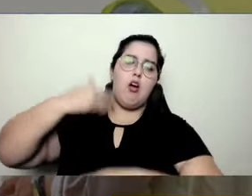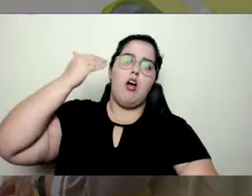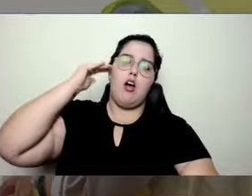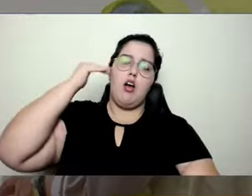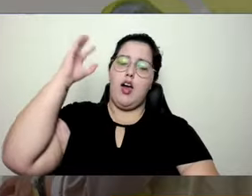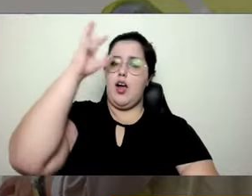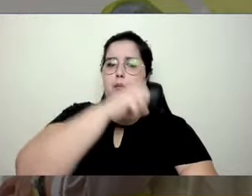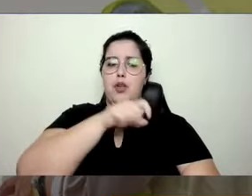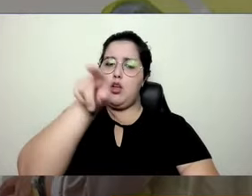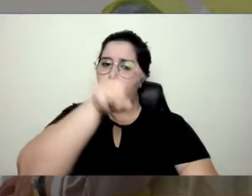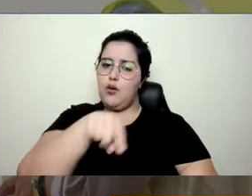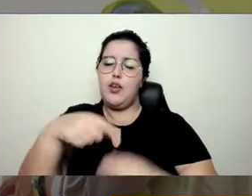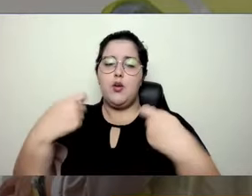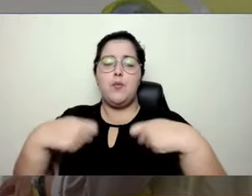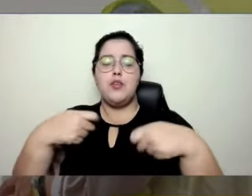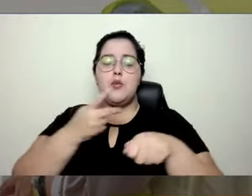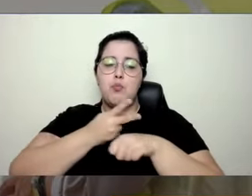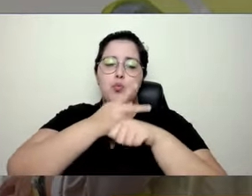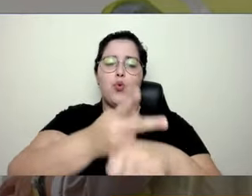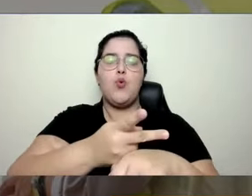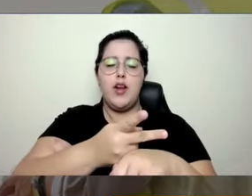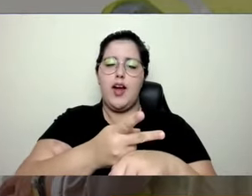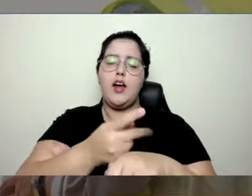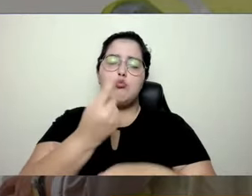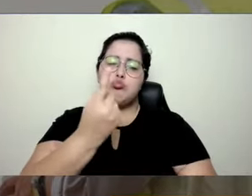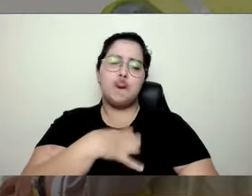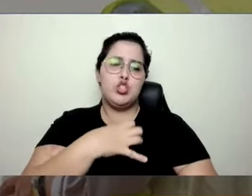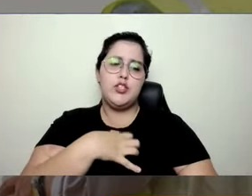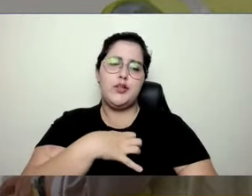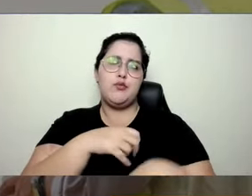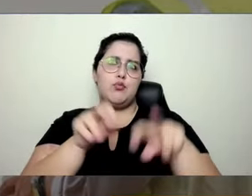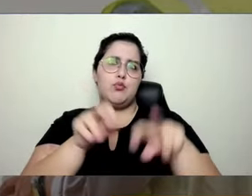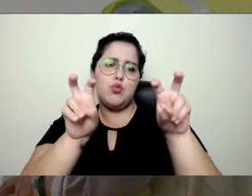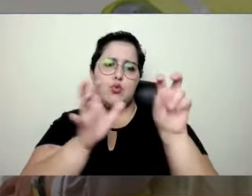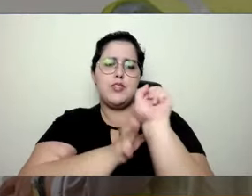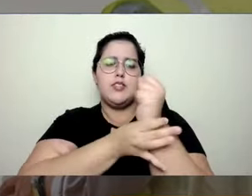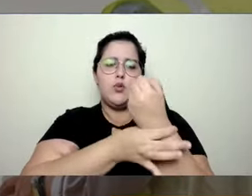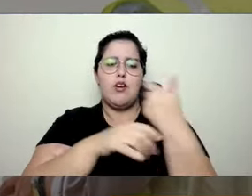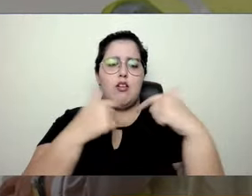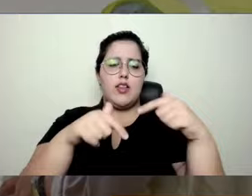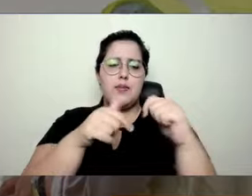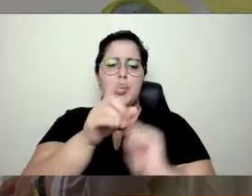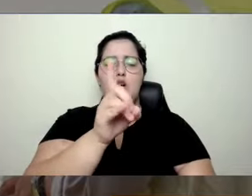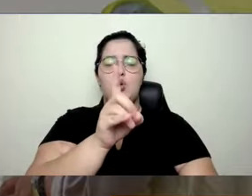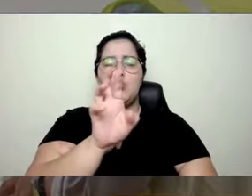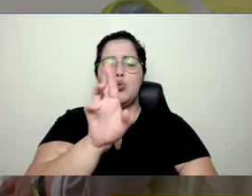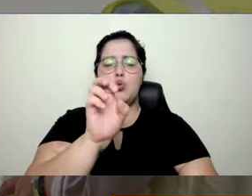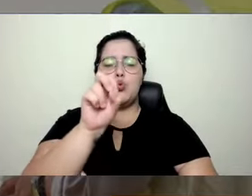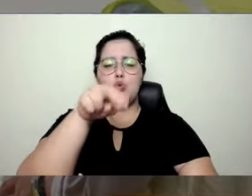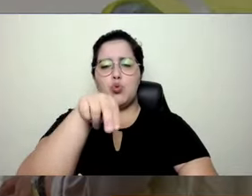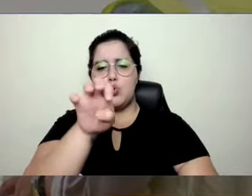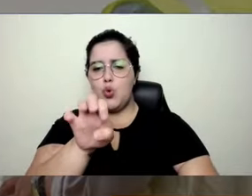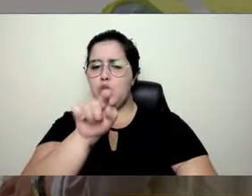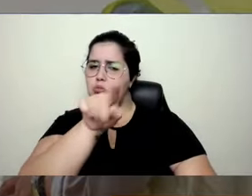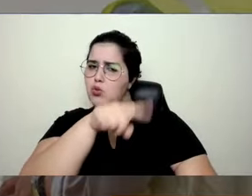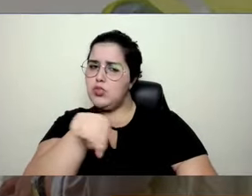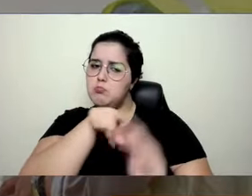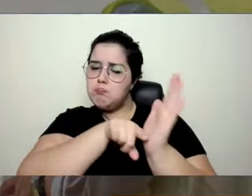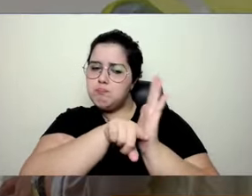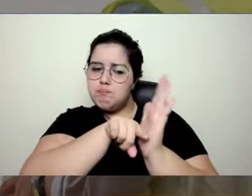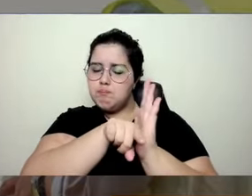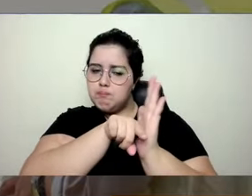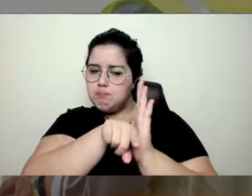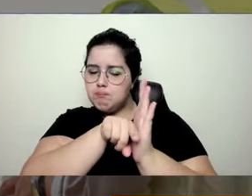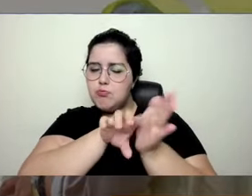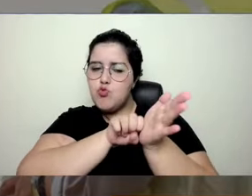e procura algumas palavras-chave. Procura lá a segurança do trabalho drone para ver o que sai. Veja o que sai, veja